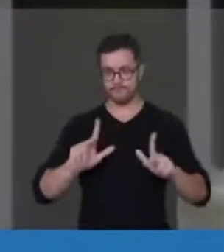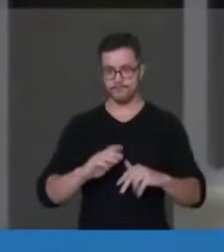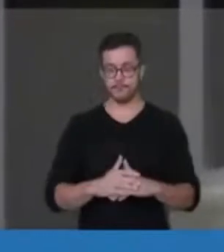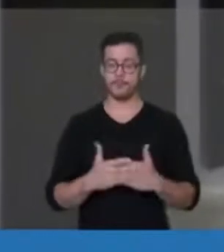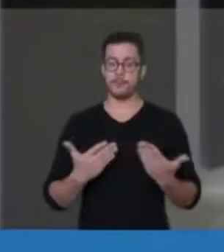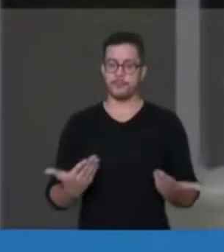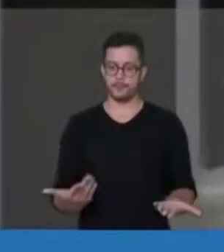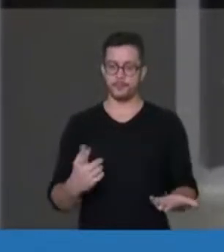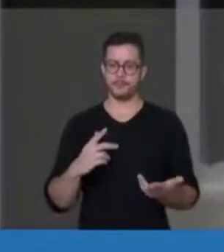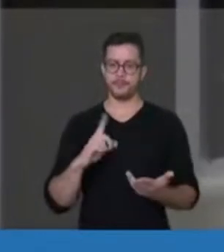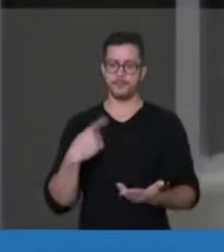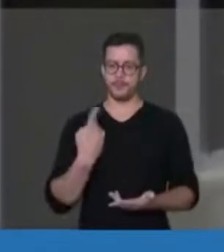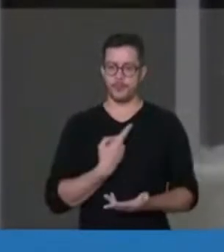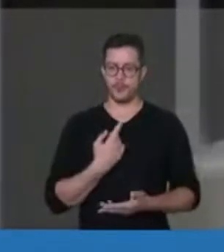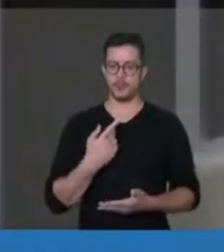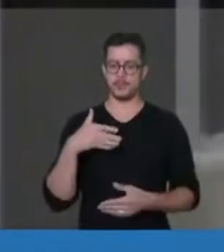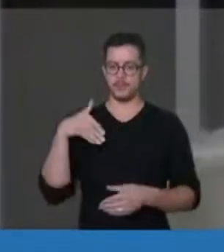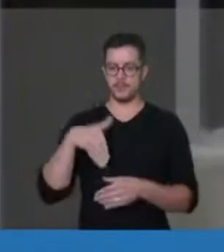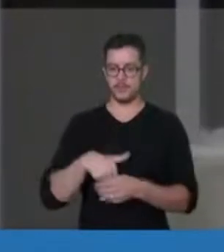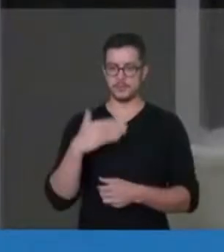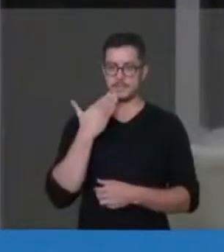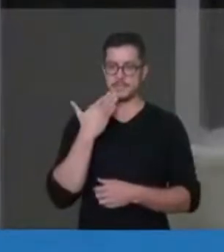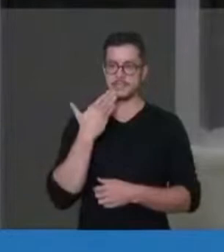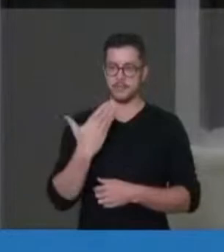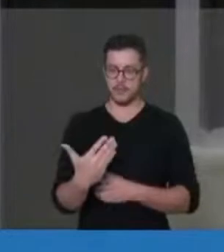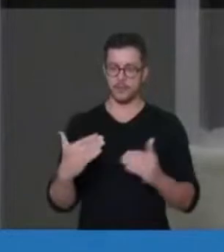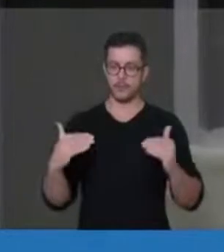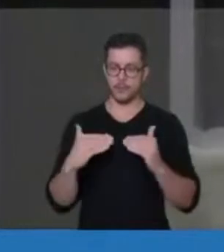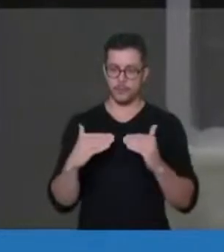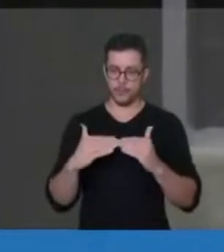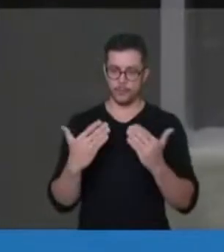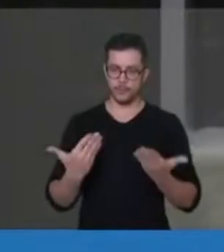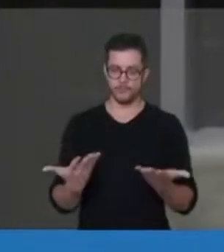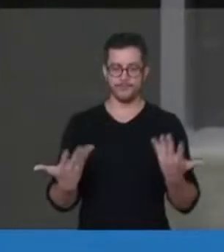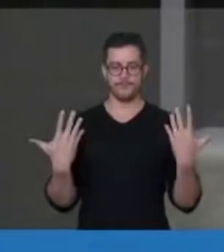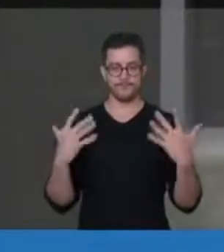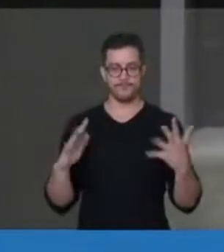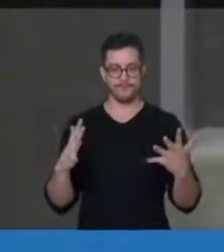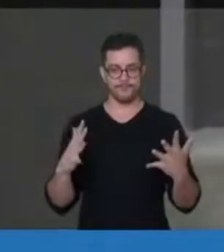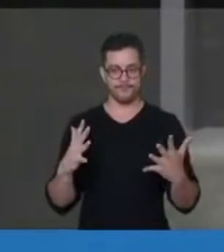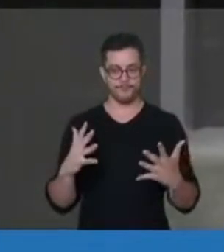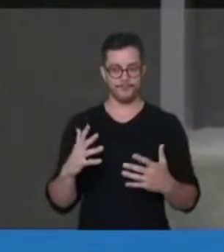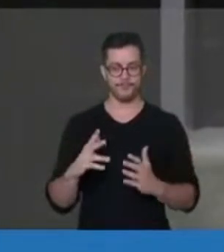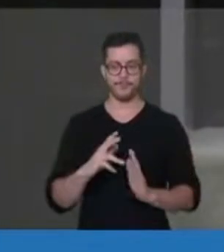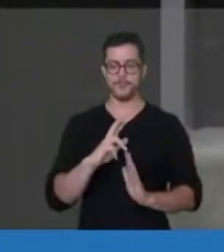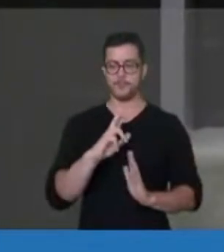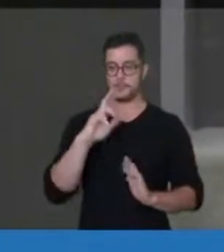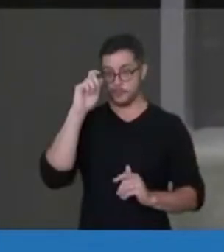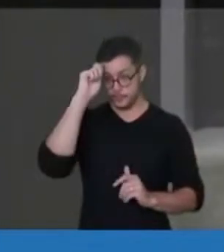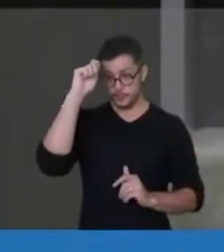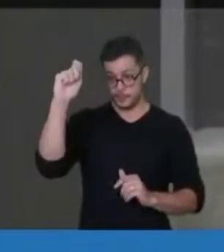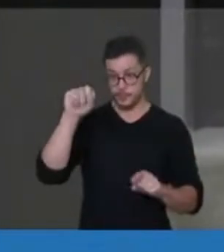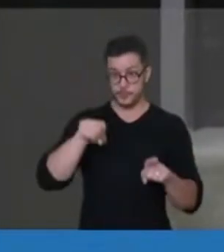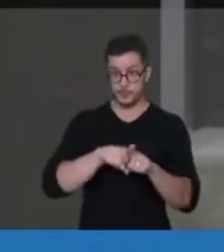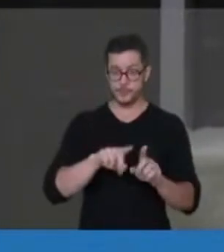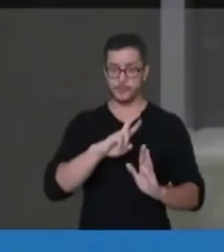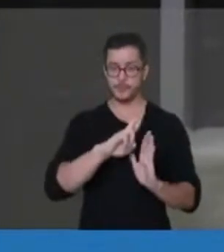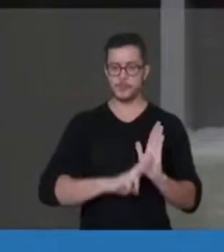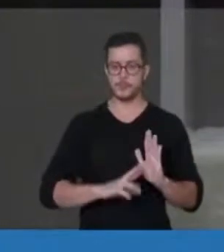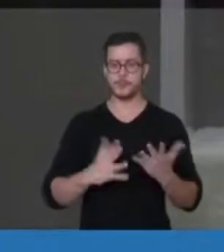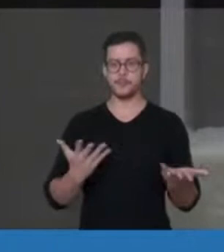E é evidente que o pessoal encaminha a favor e parabeniza a procuradora e também a relatora. E eu quero aproveitar em 30 segundos,